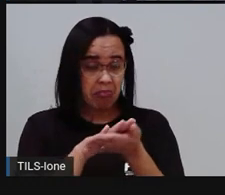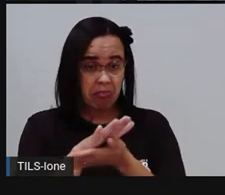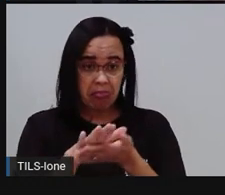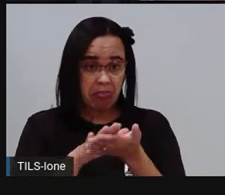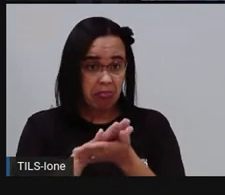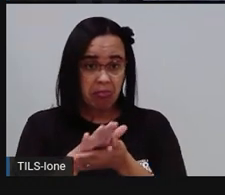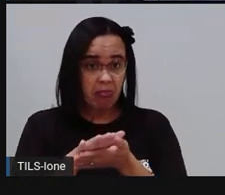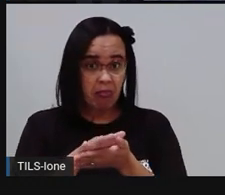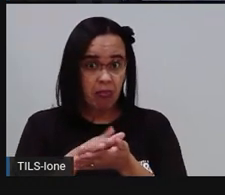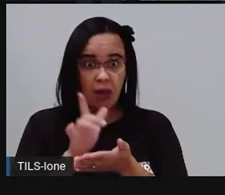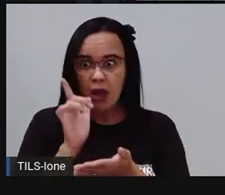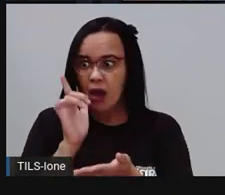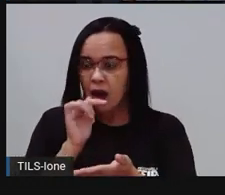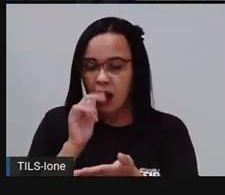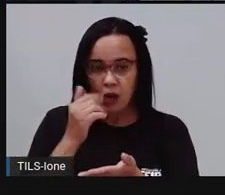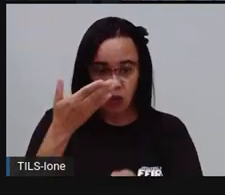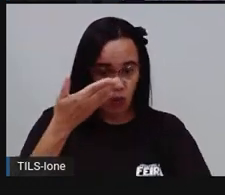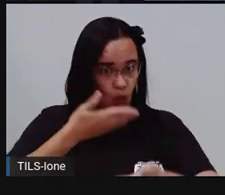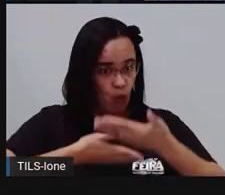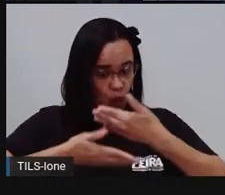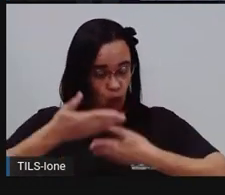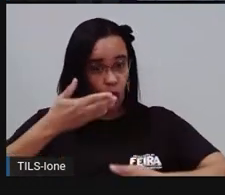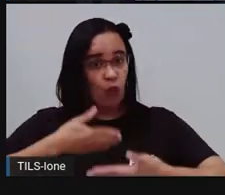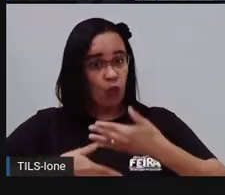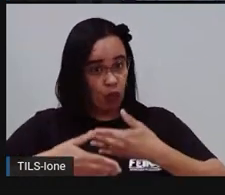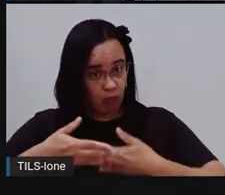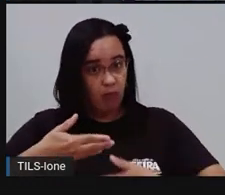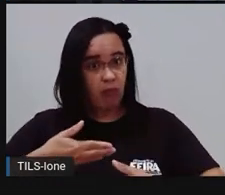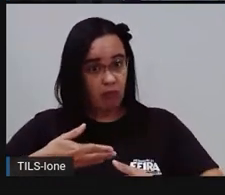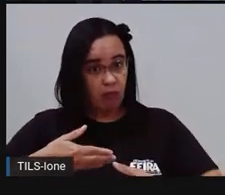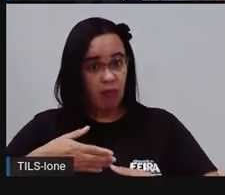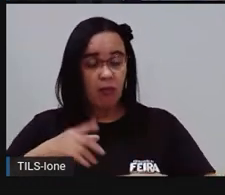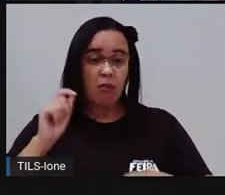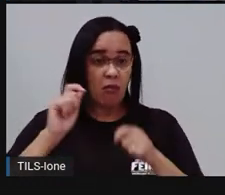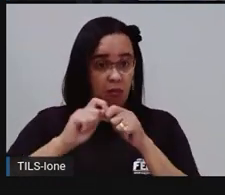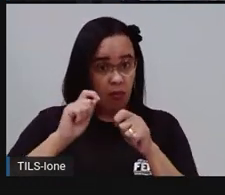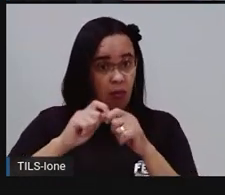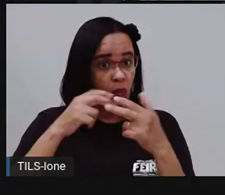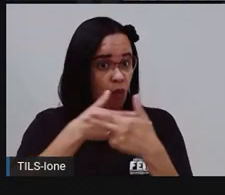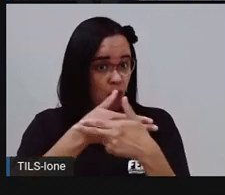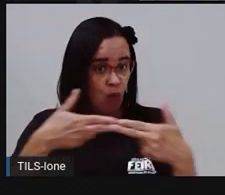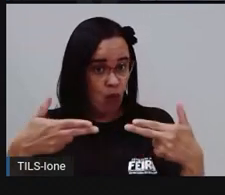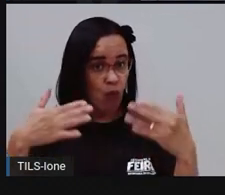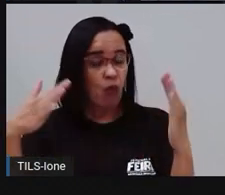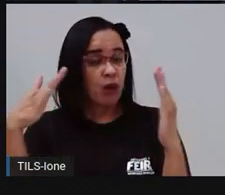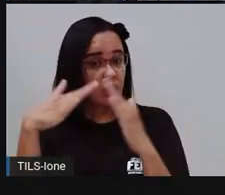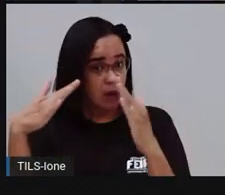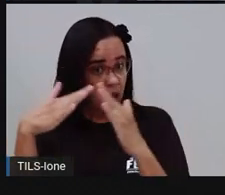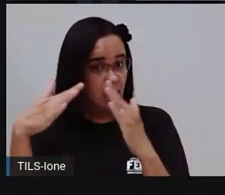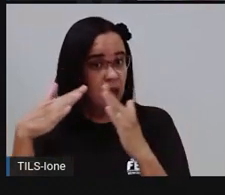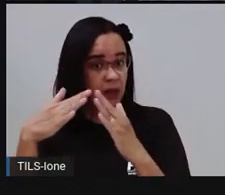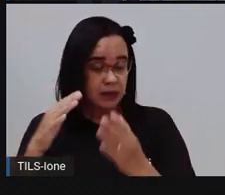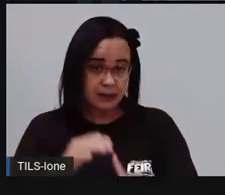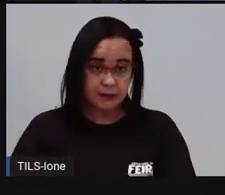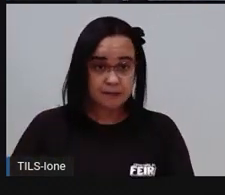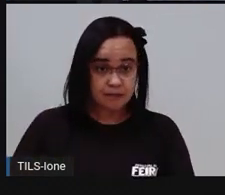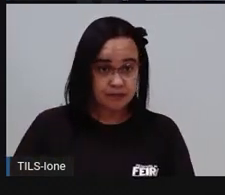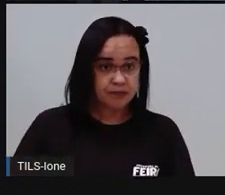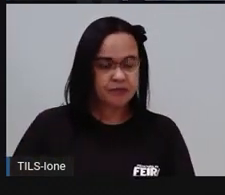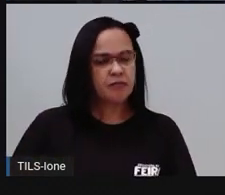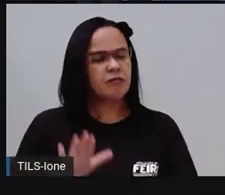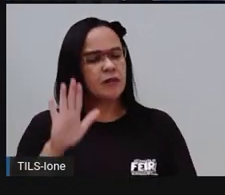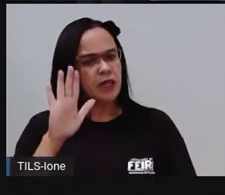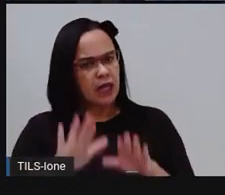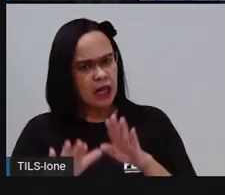cuidar do nosso corpo, fazer os afazeres domésticos. Infelizmente, em alguns locais, né? De nossa cidade, às vezes, acontece